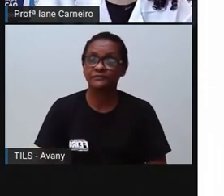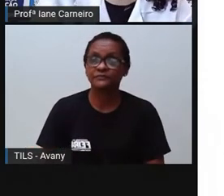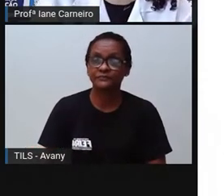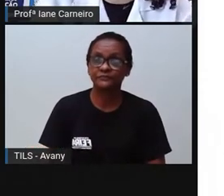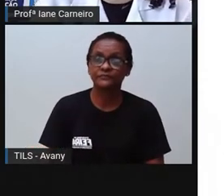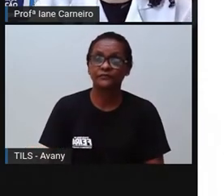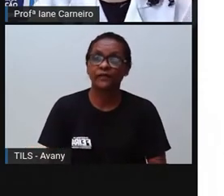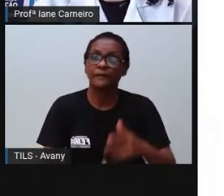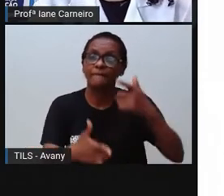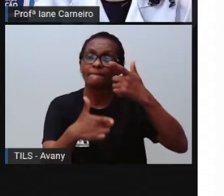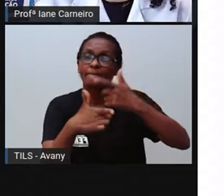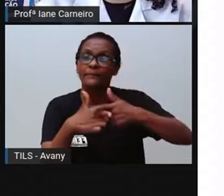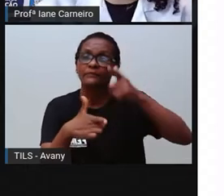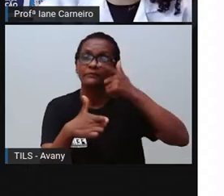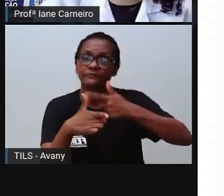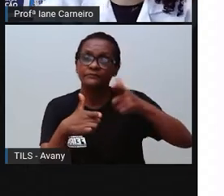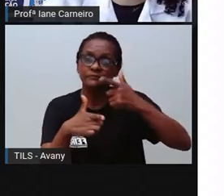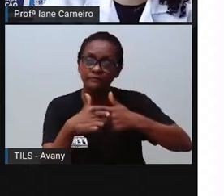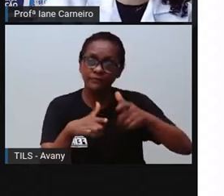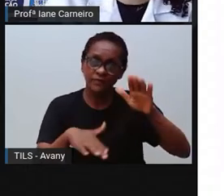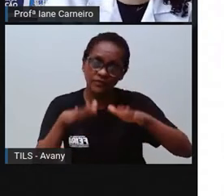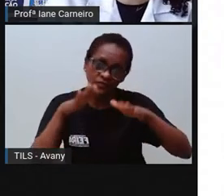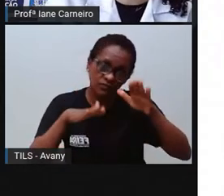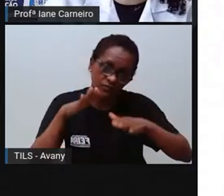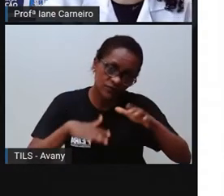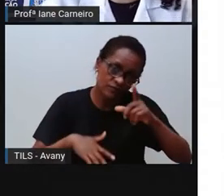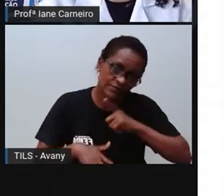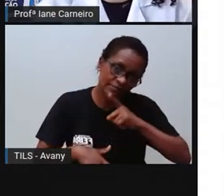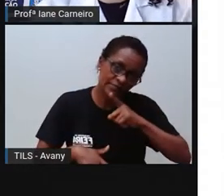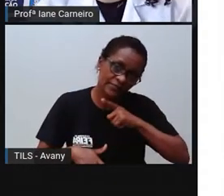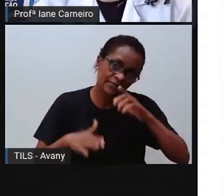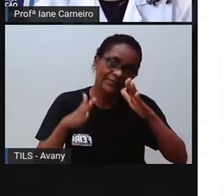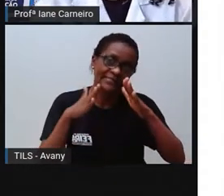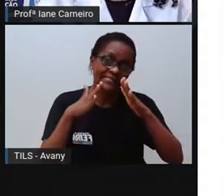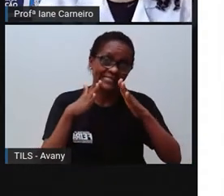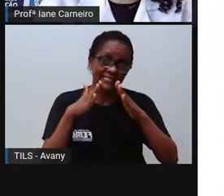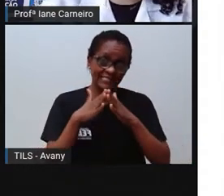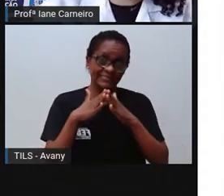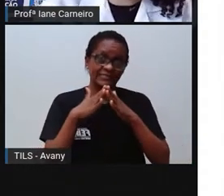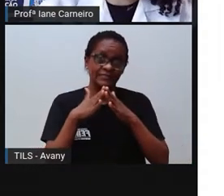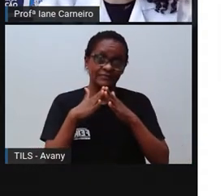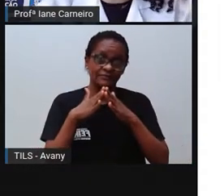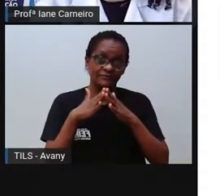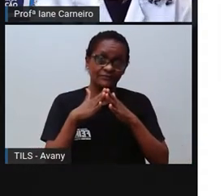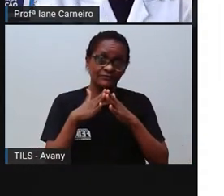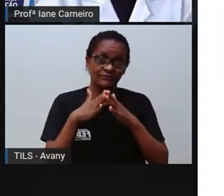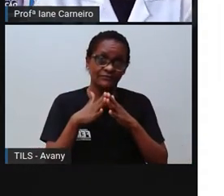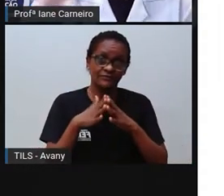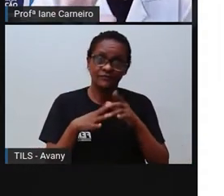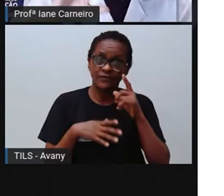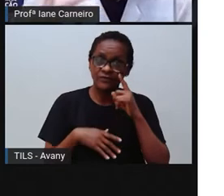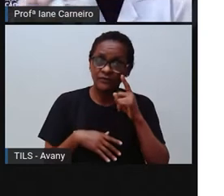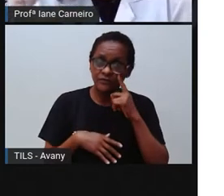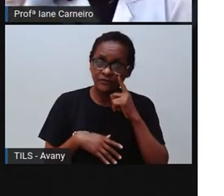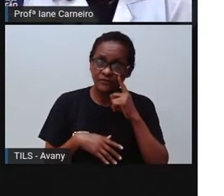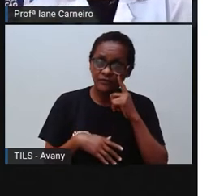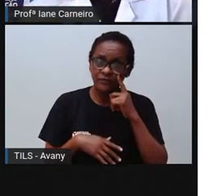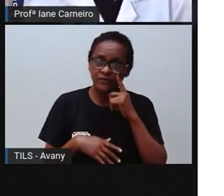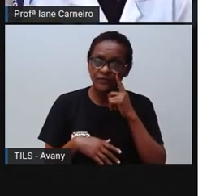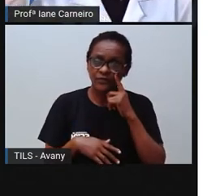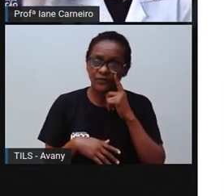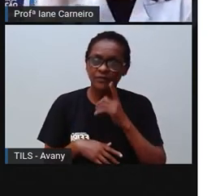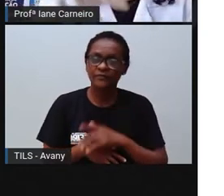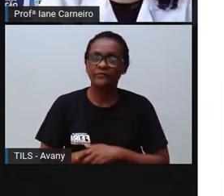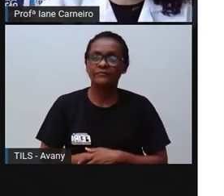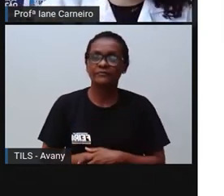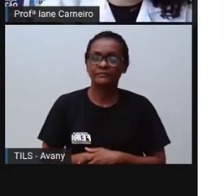Que problemas, né? Podemos ter quando? Vamos analisar algumas situações? Então, a Pró vai mostrar para